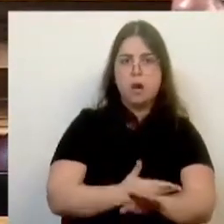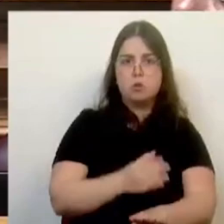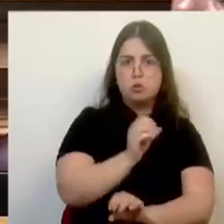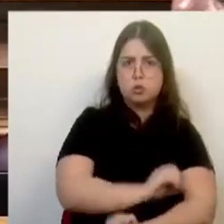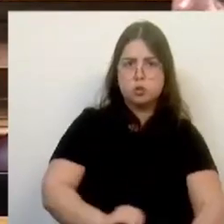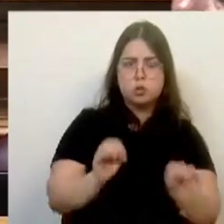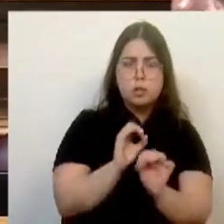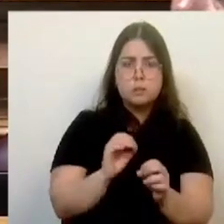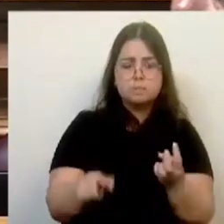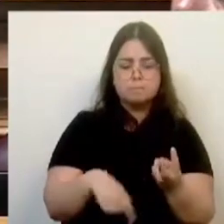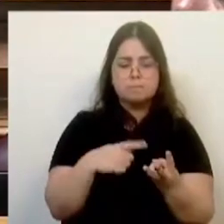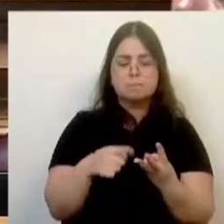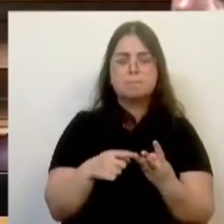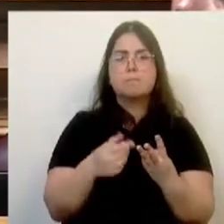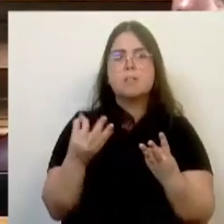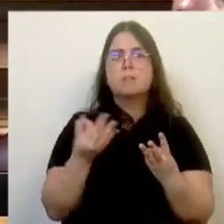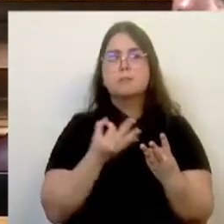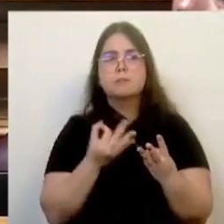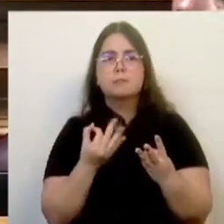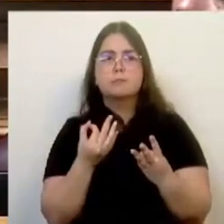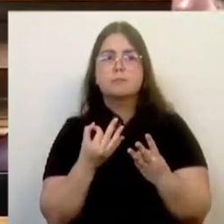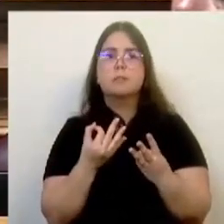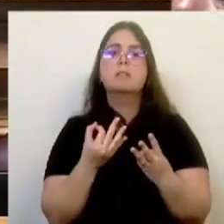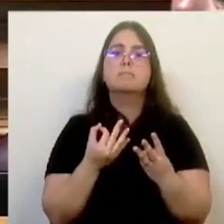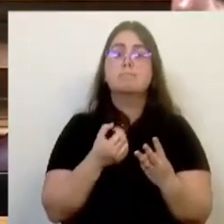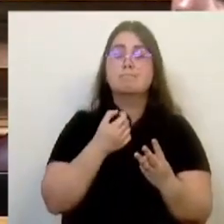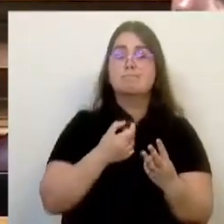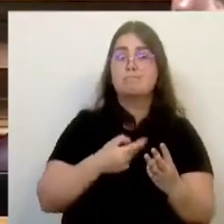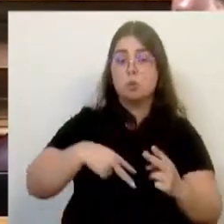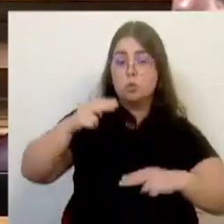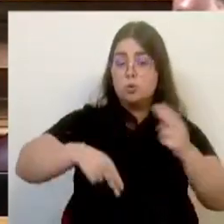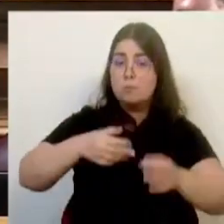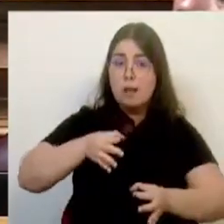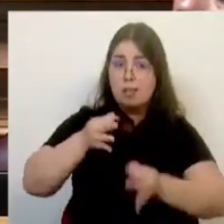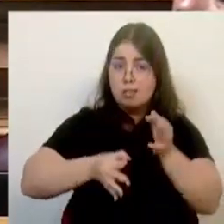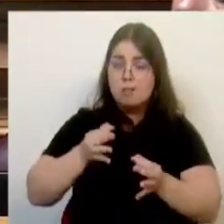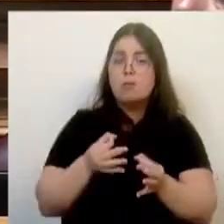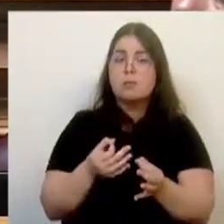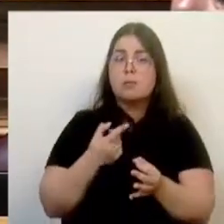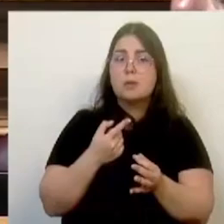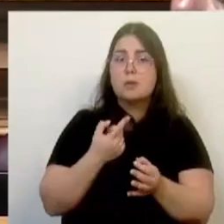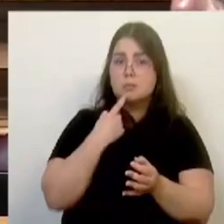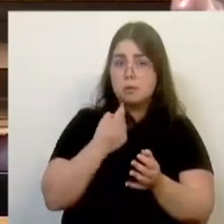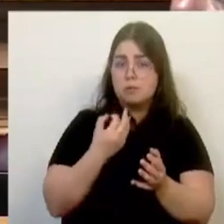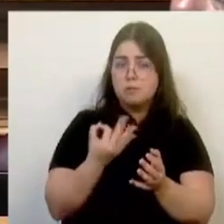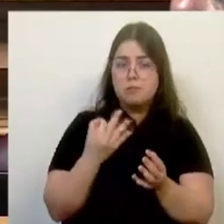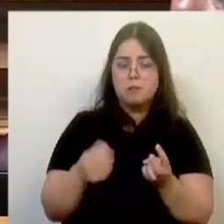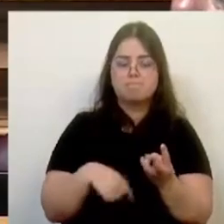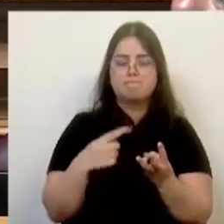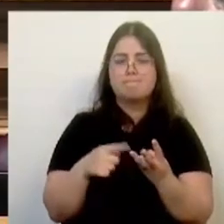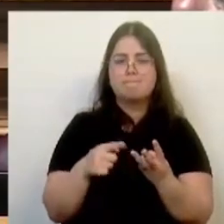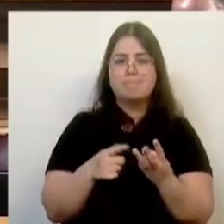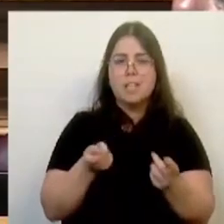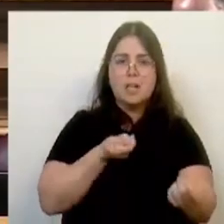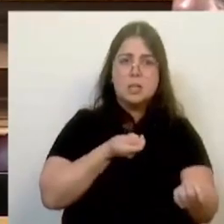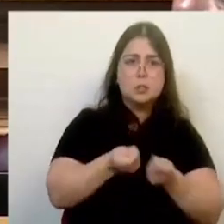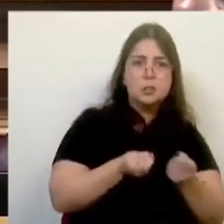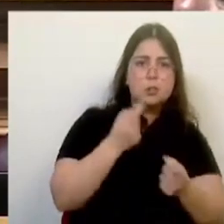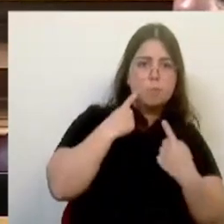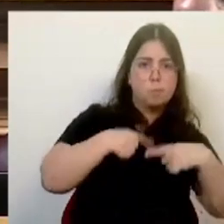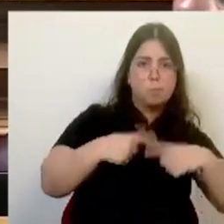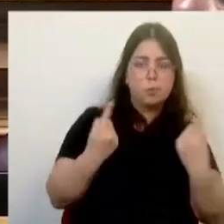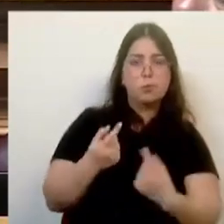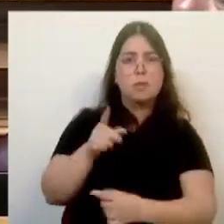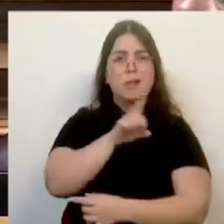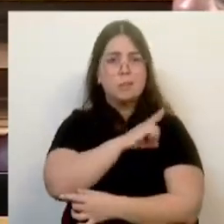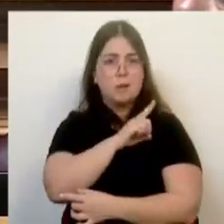justifica a promiscuidade, e tudo isto, questões levantadas pelo Tribunal de Contas, repito, como se justifica que a promiscuidade entre a gestão da administração pública e